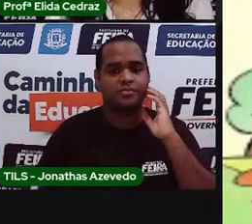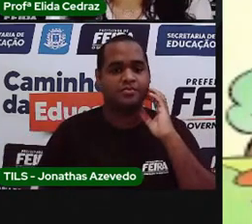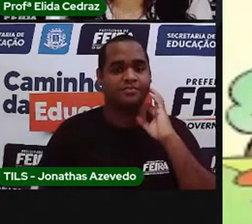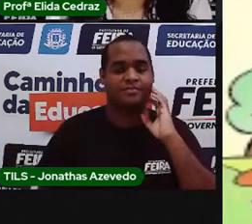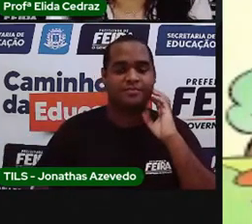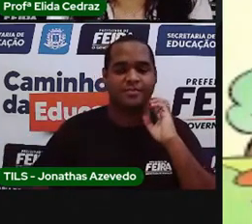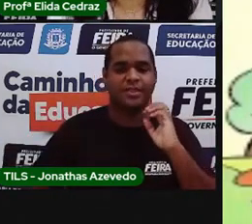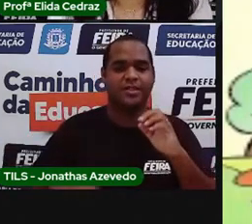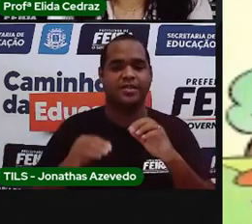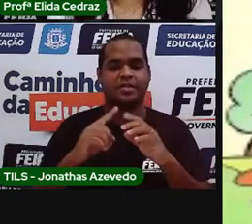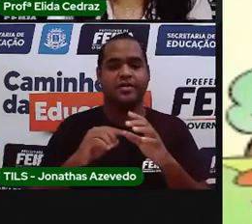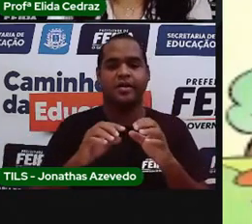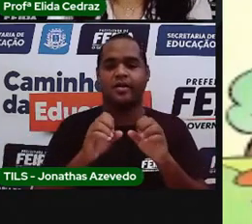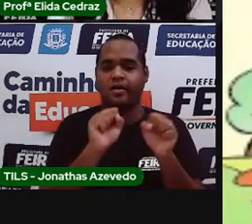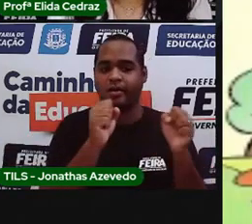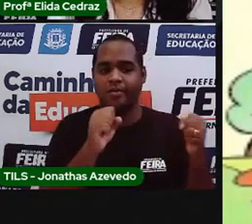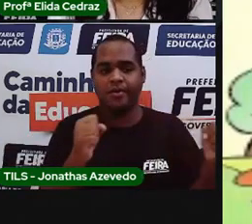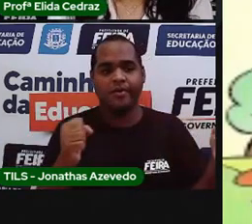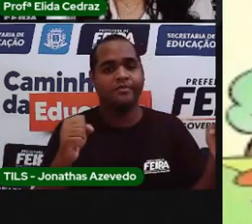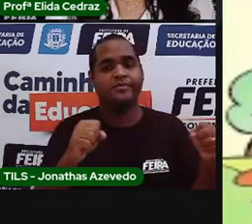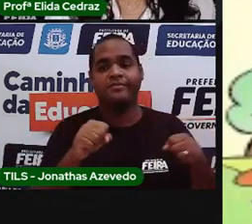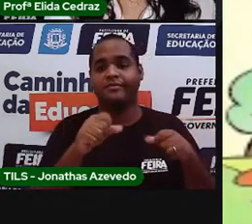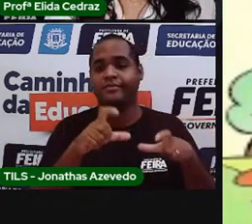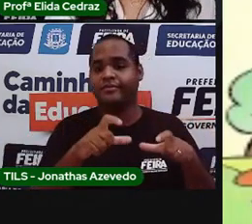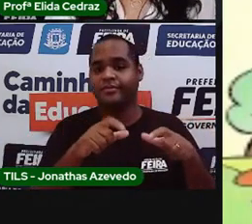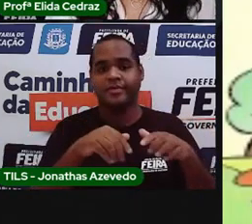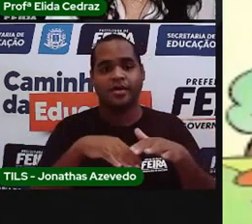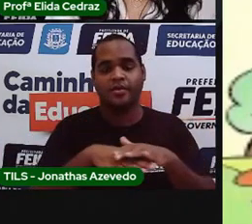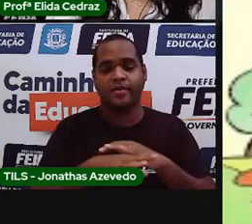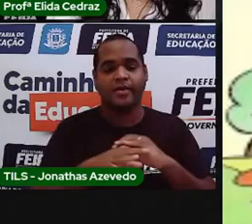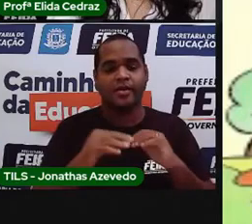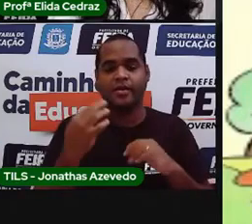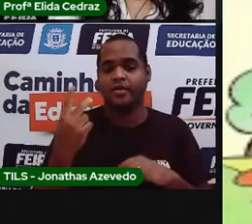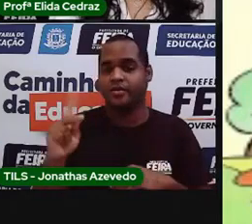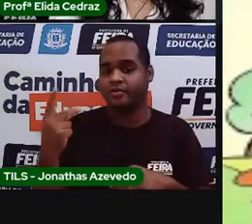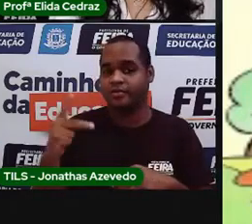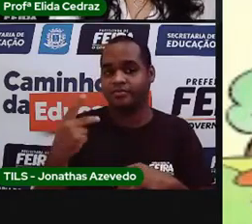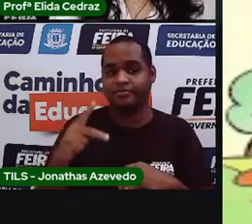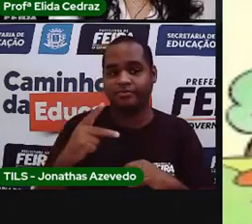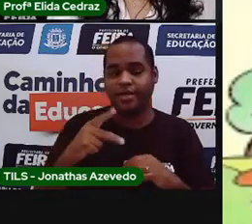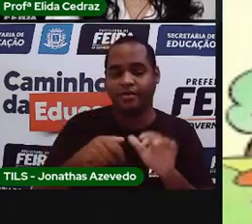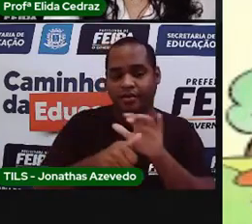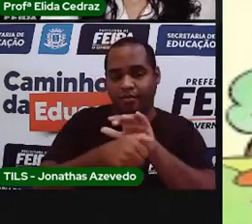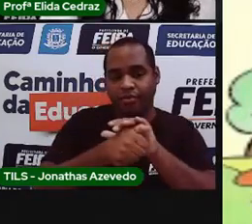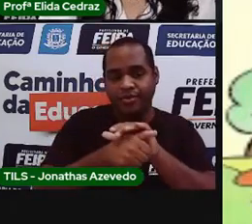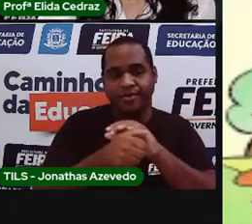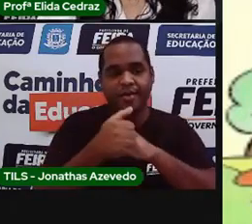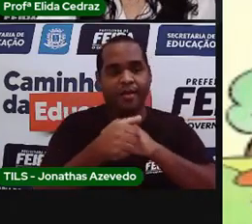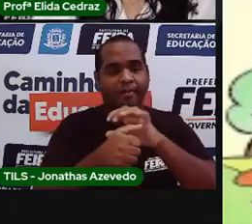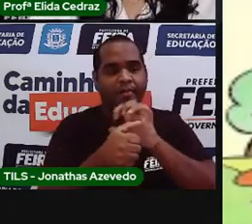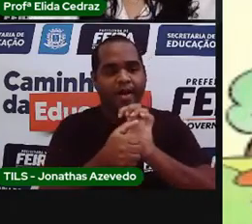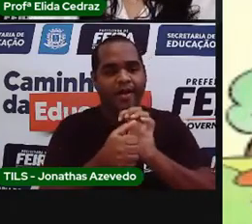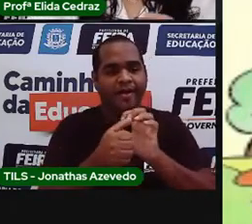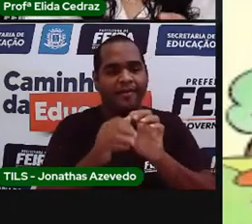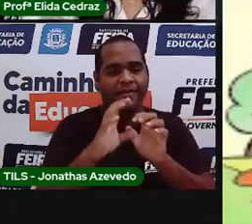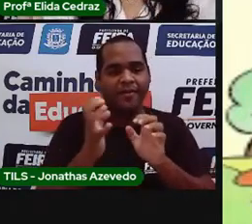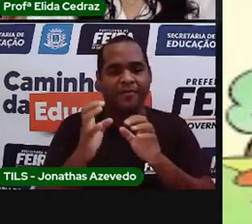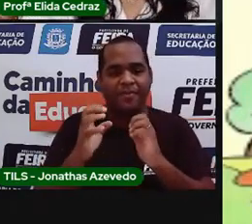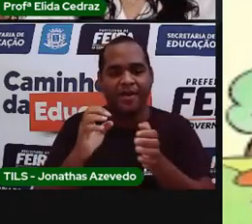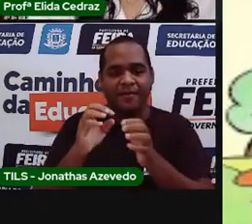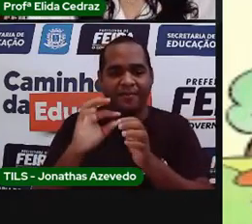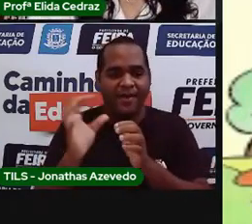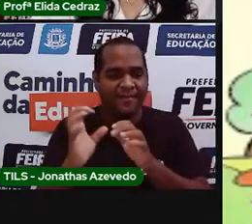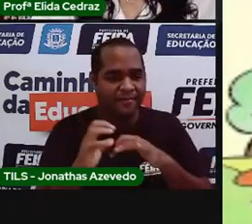E se espatifou no chão. O casco do pobre jabuti se partiu em